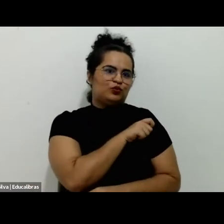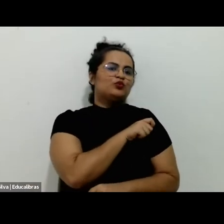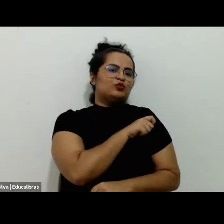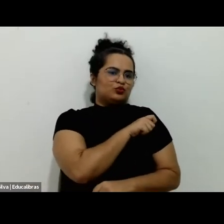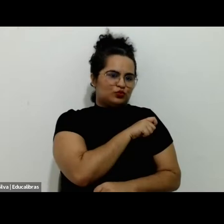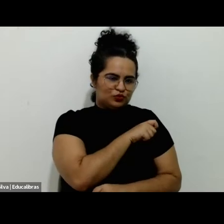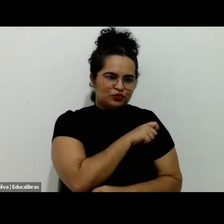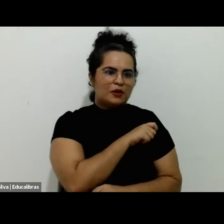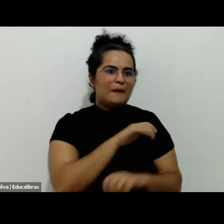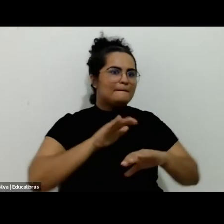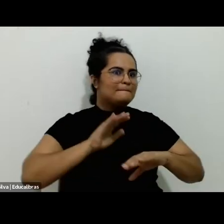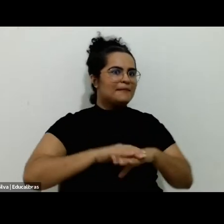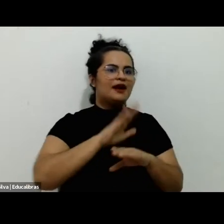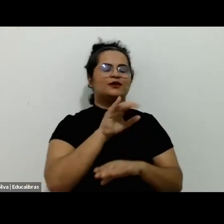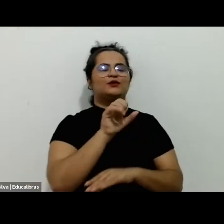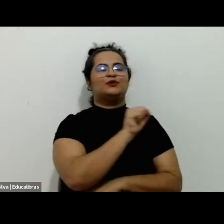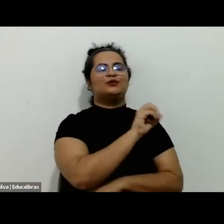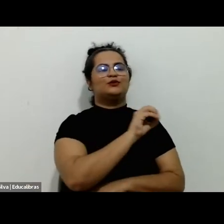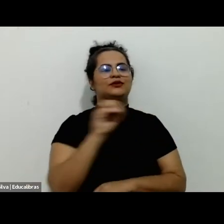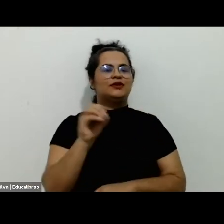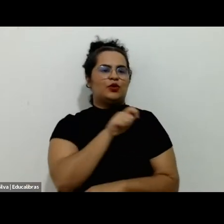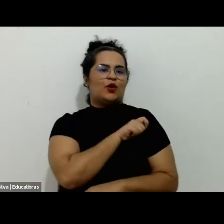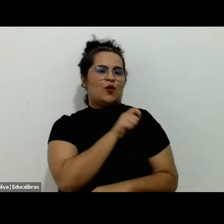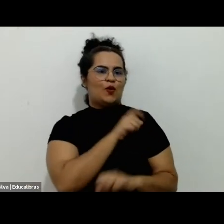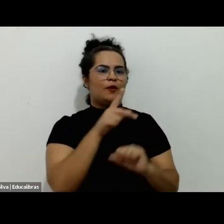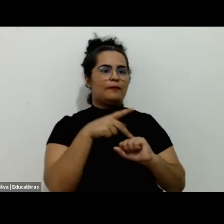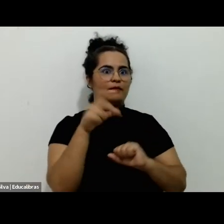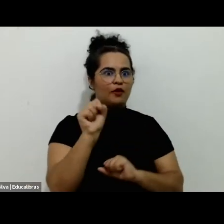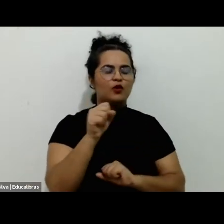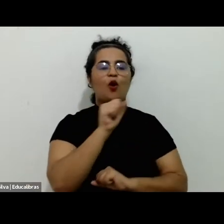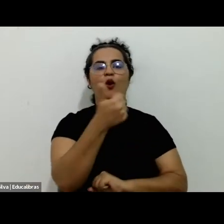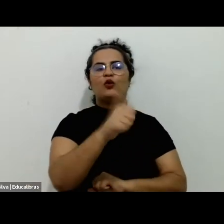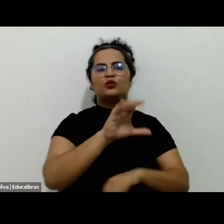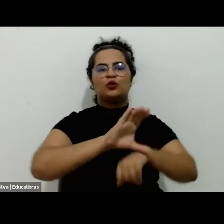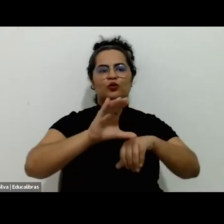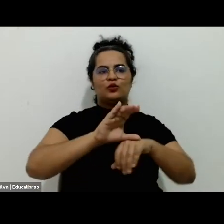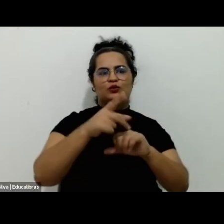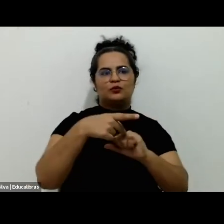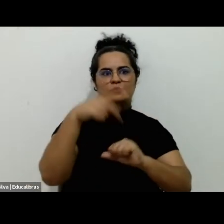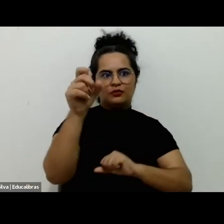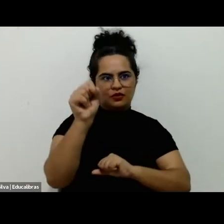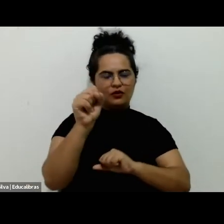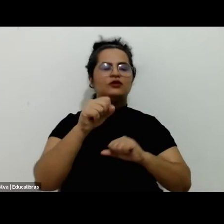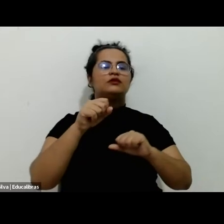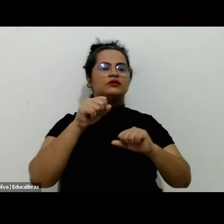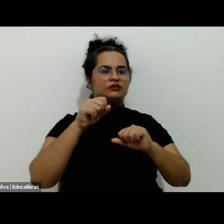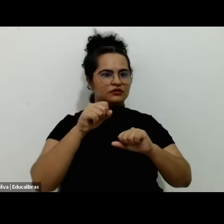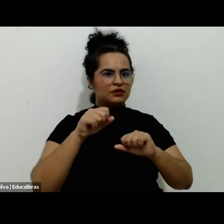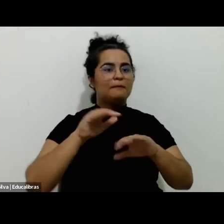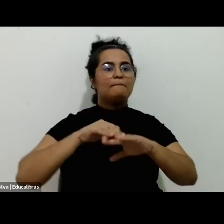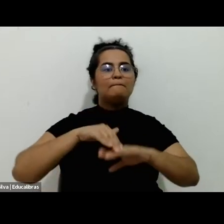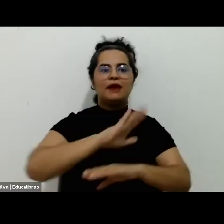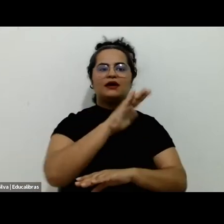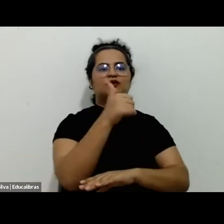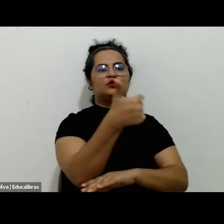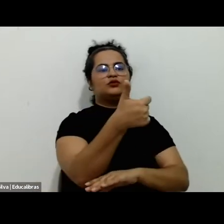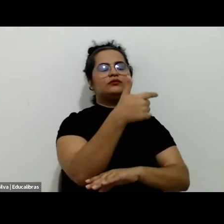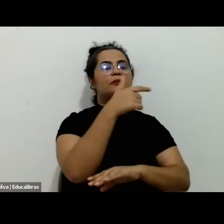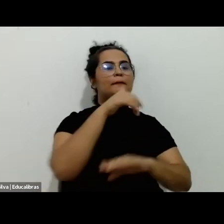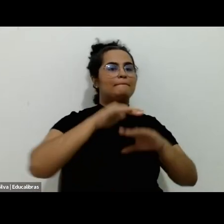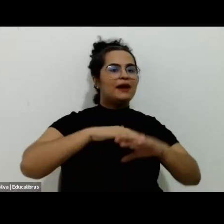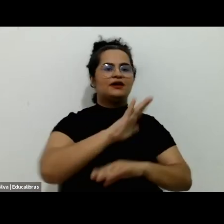mais de 800 alunos de pós, 11 cursos de graduação, 11 programas de pós, nós temos mais de 250